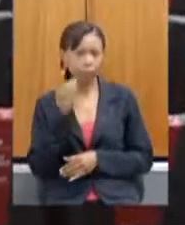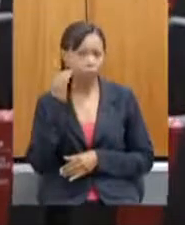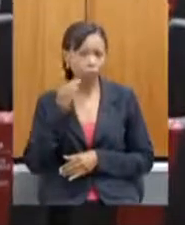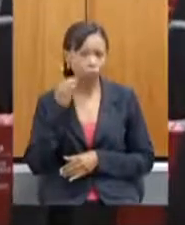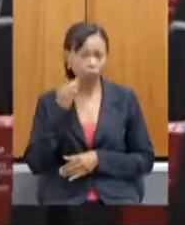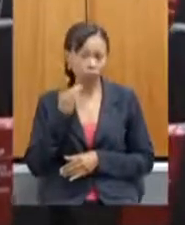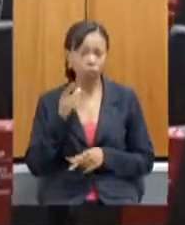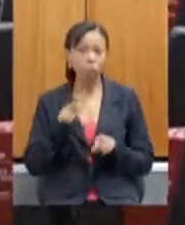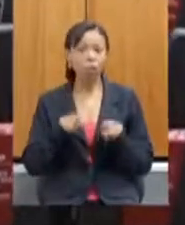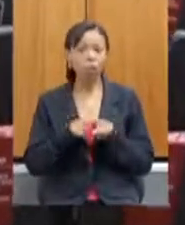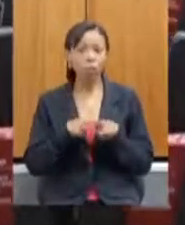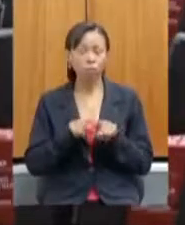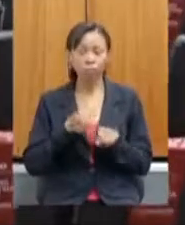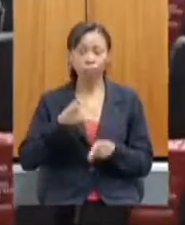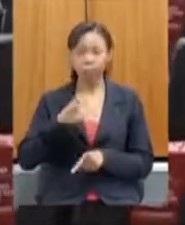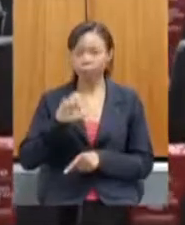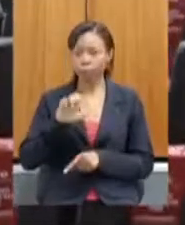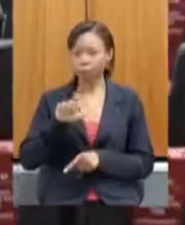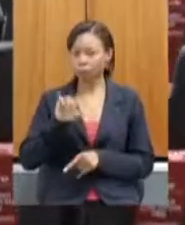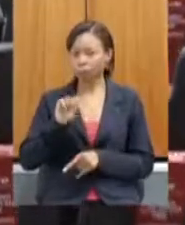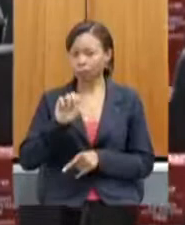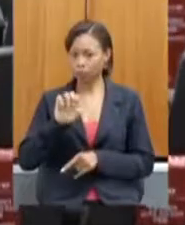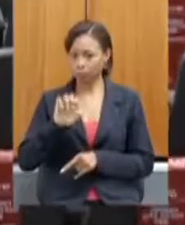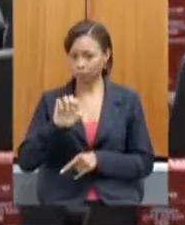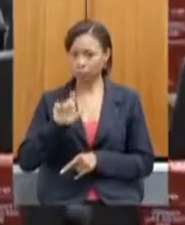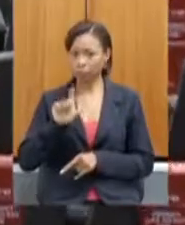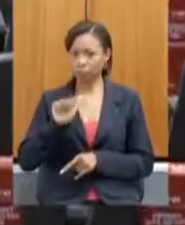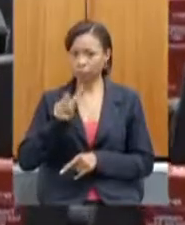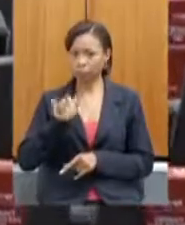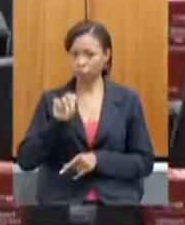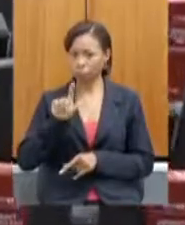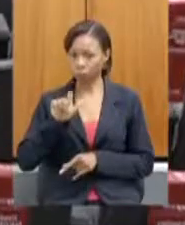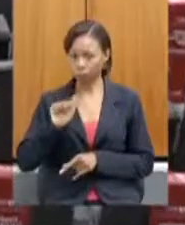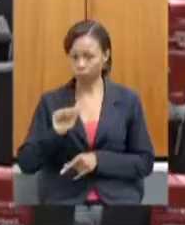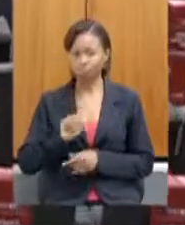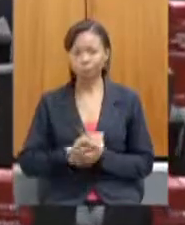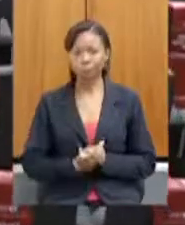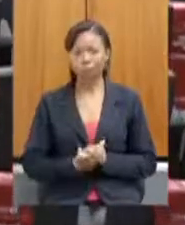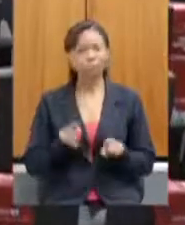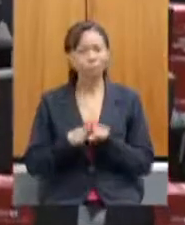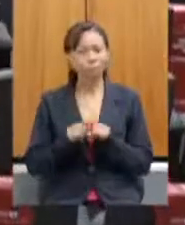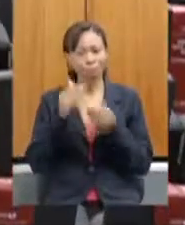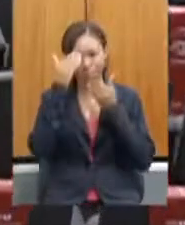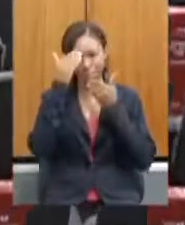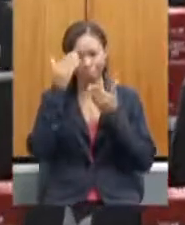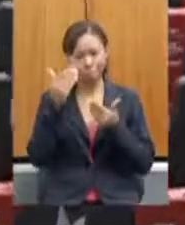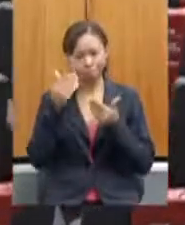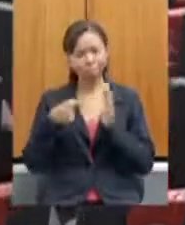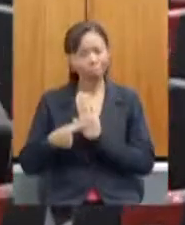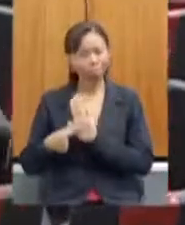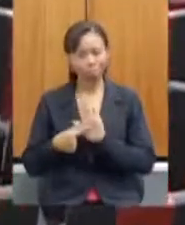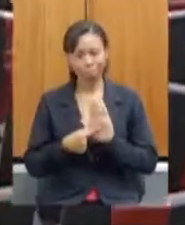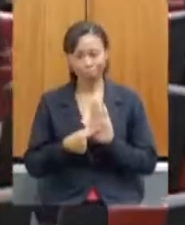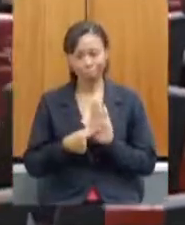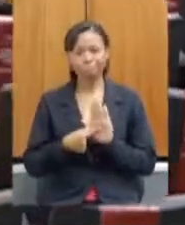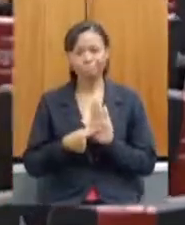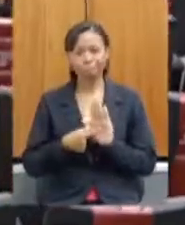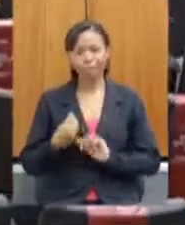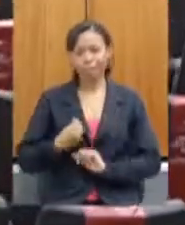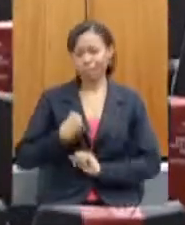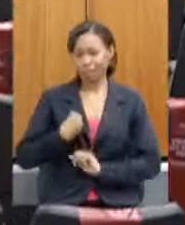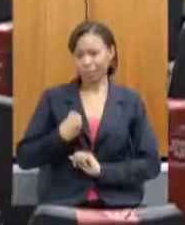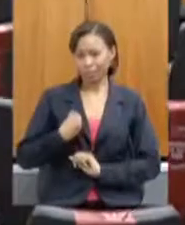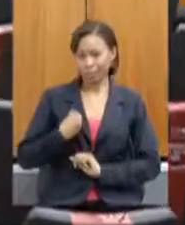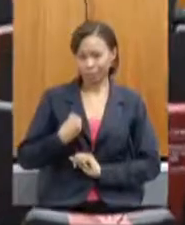E deputada Celise Laviola. Além disso, agradecemos e registramos a presença